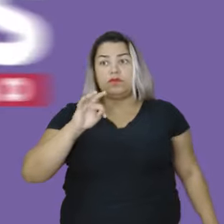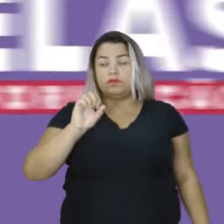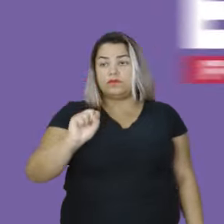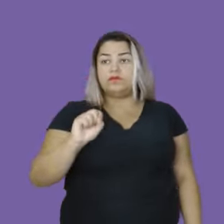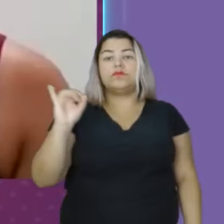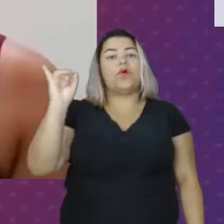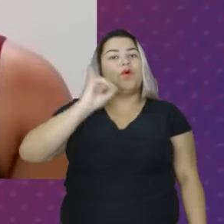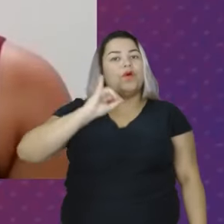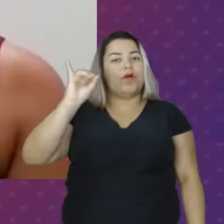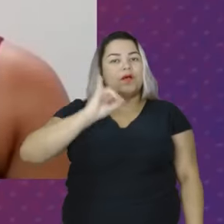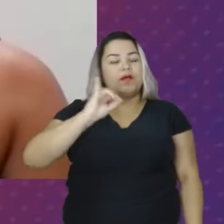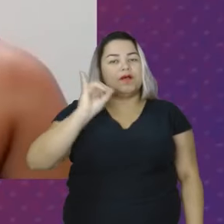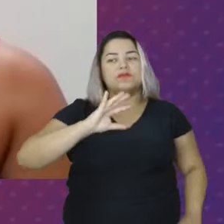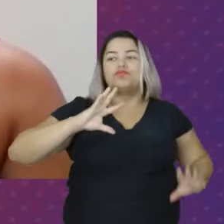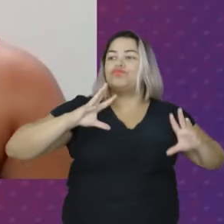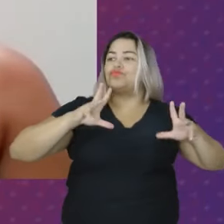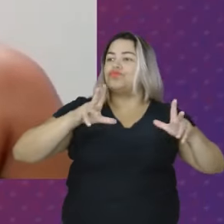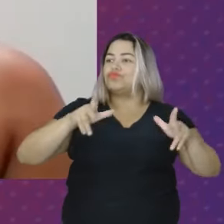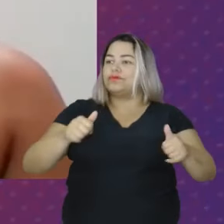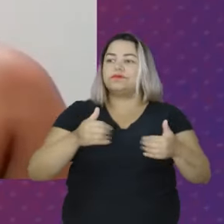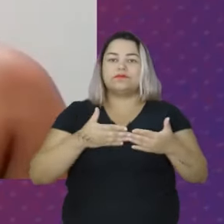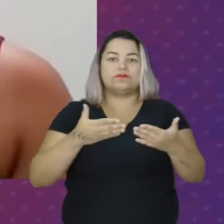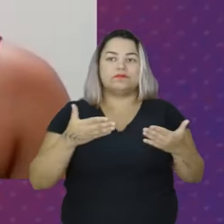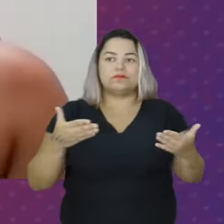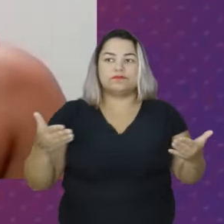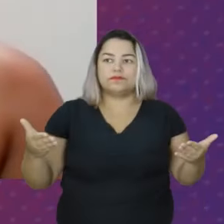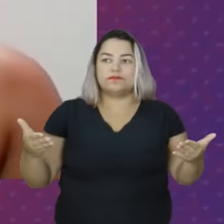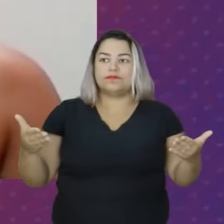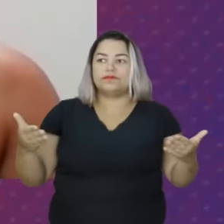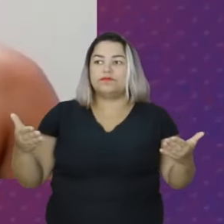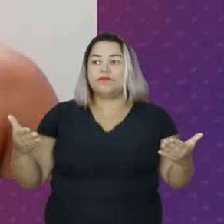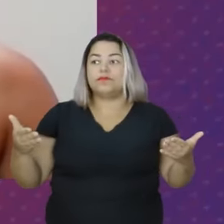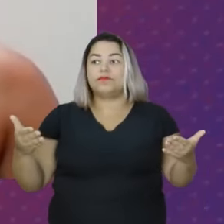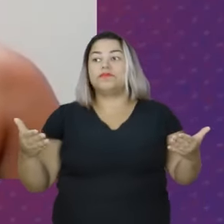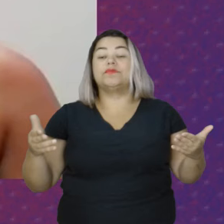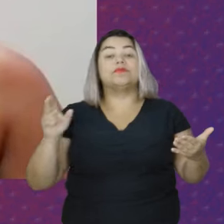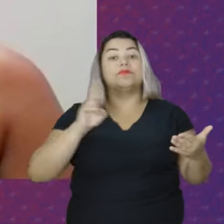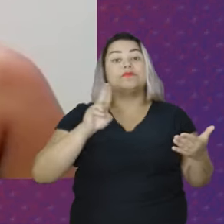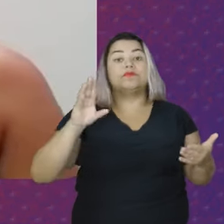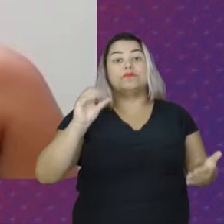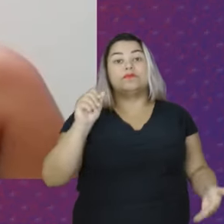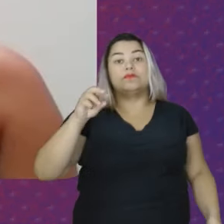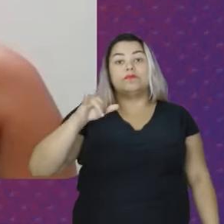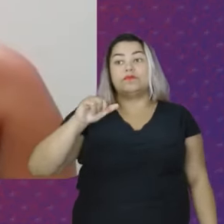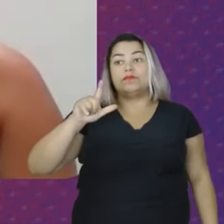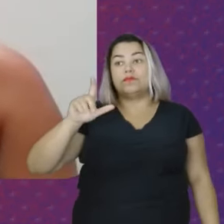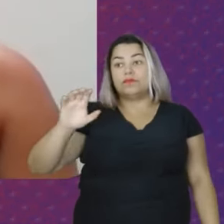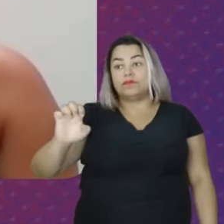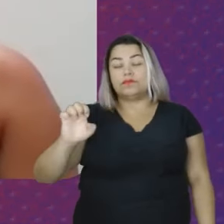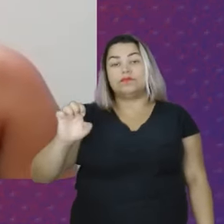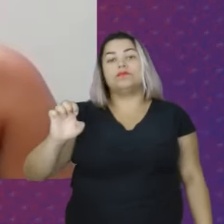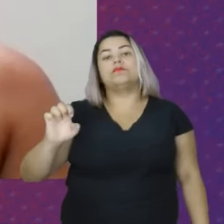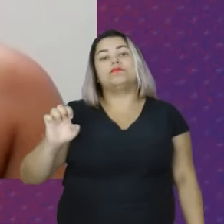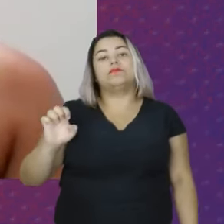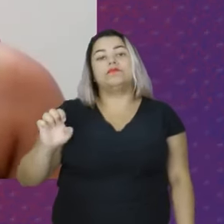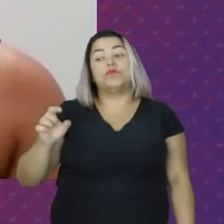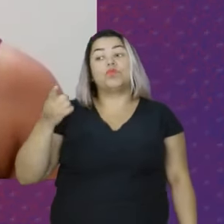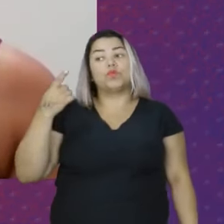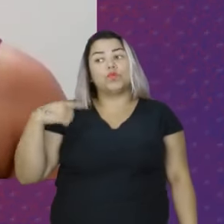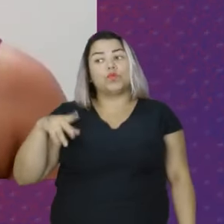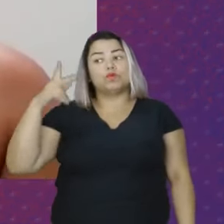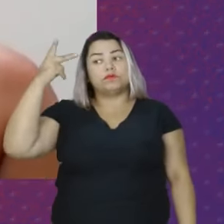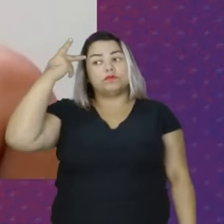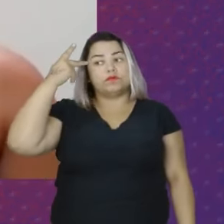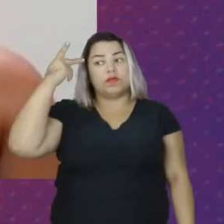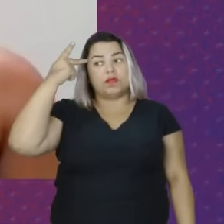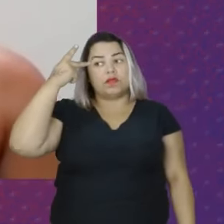Olá a todas, a todes Meu nome é Tamir Sampaio Eu sou de São